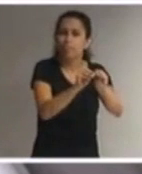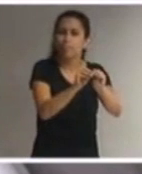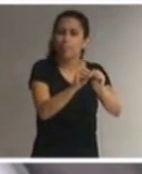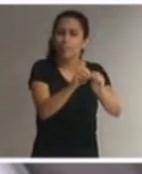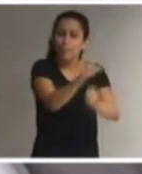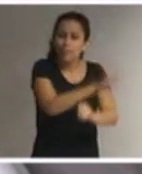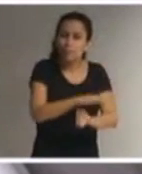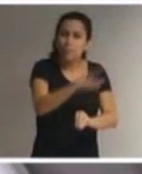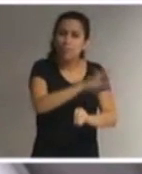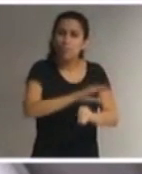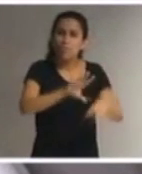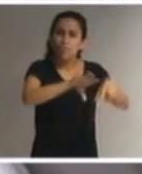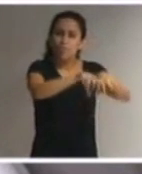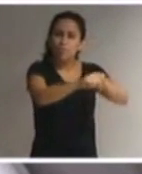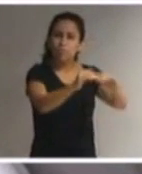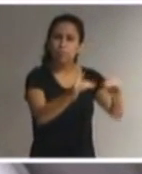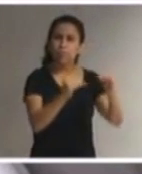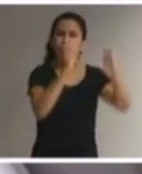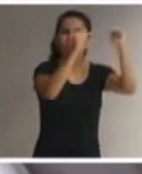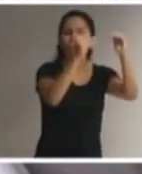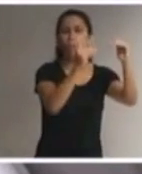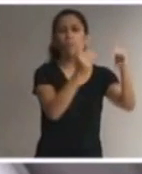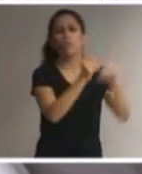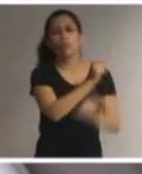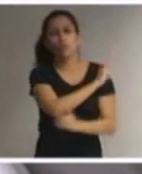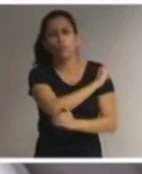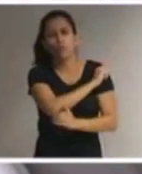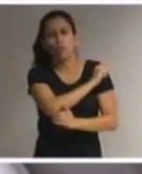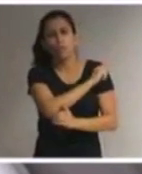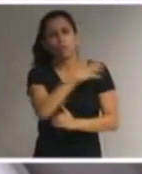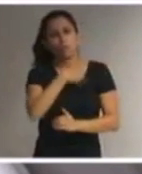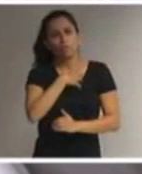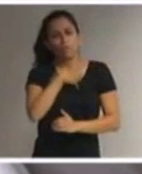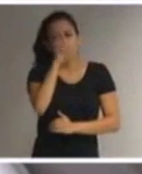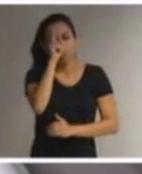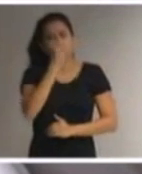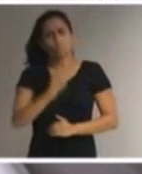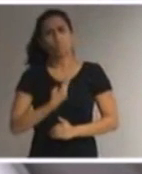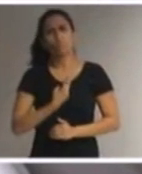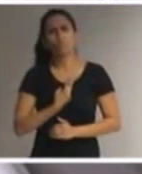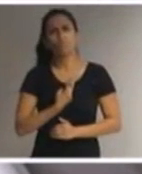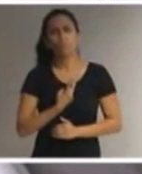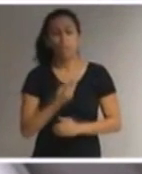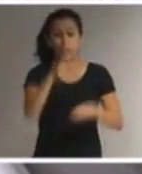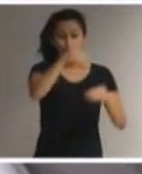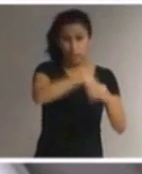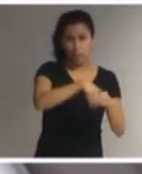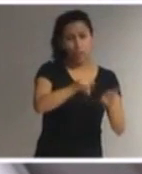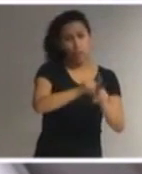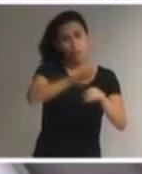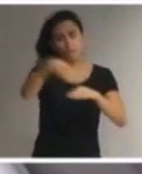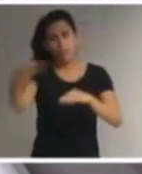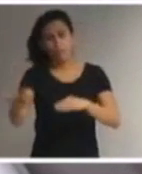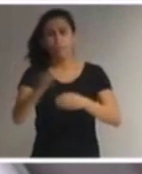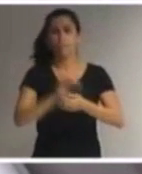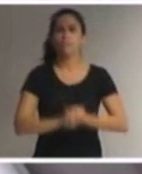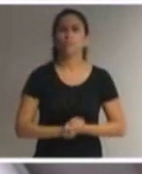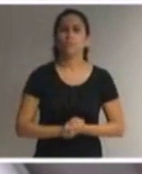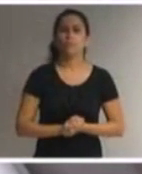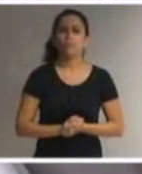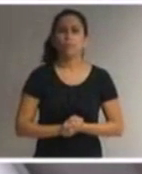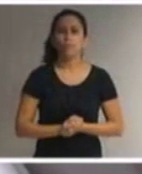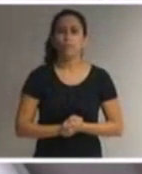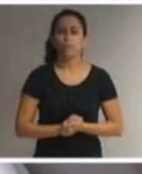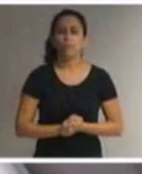alunos com vistas à autonomia e independência na escola e fora dela de acordo com a política os sistemas de ensino devem